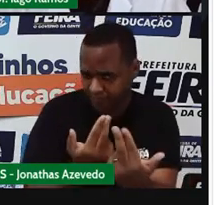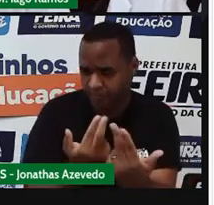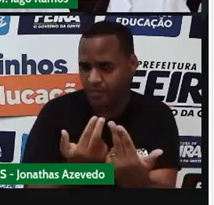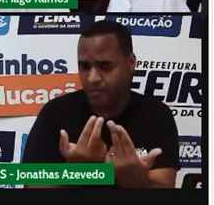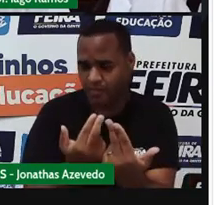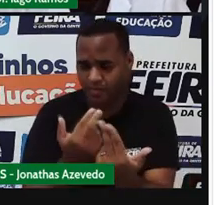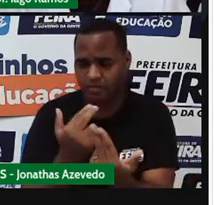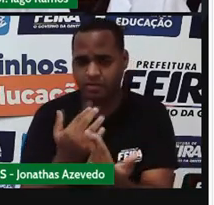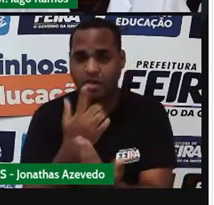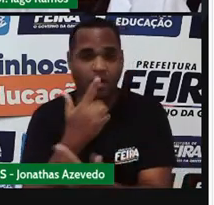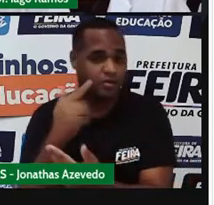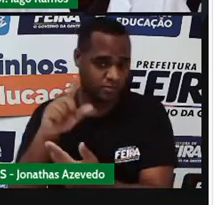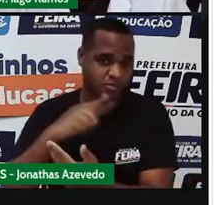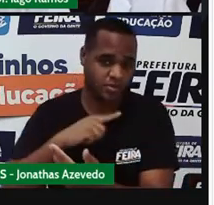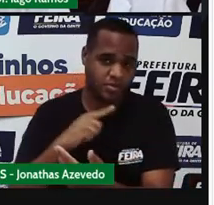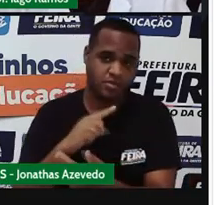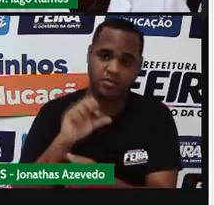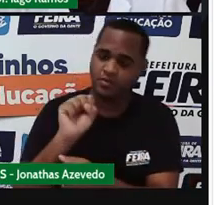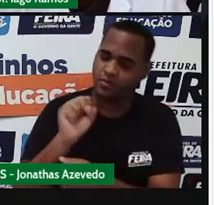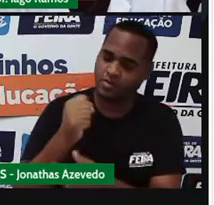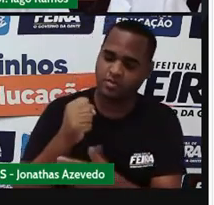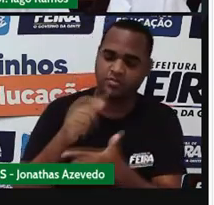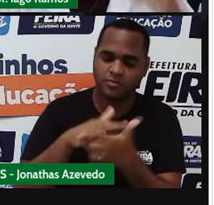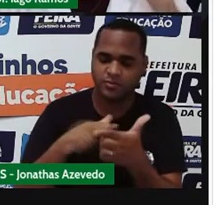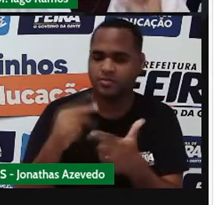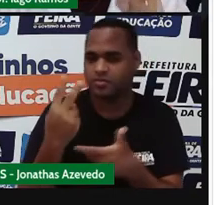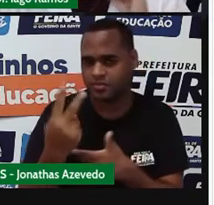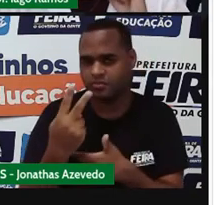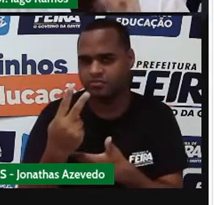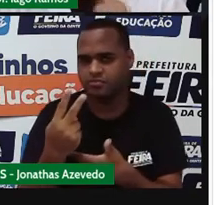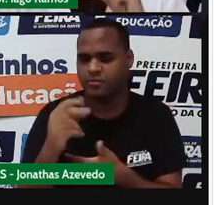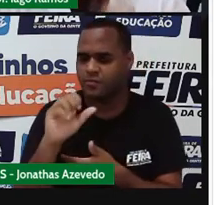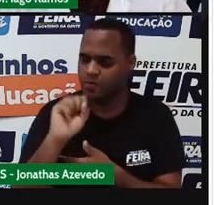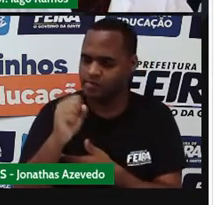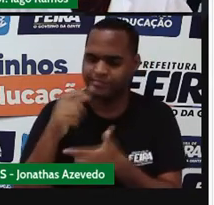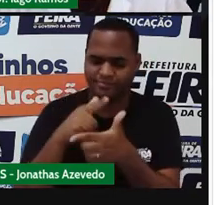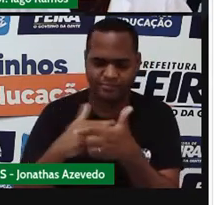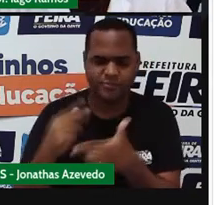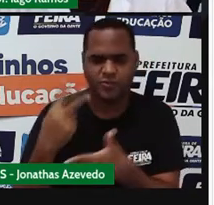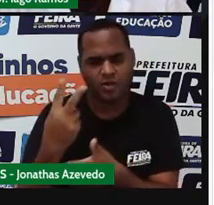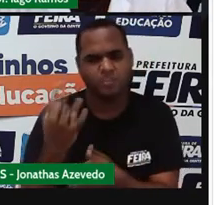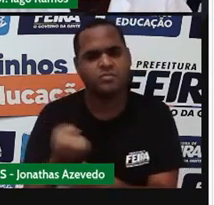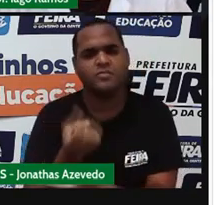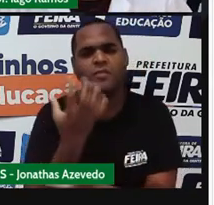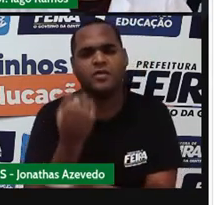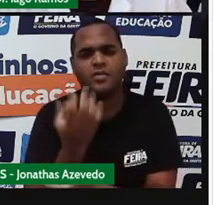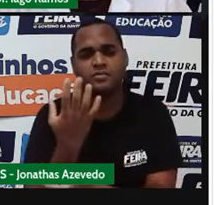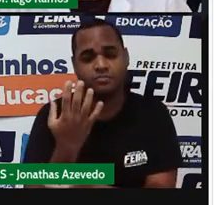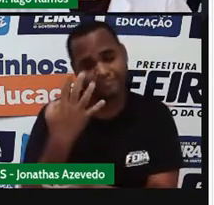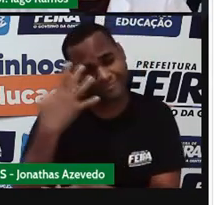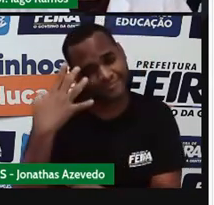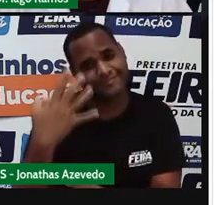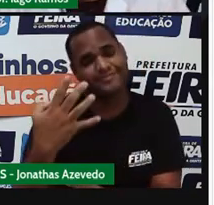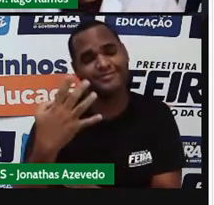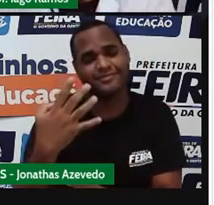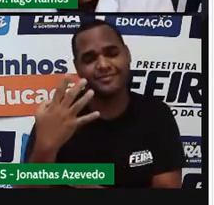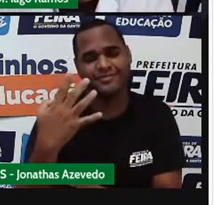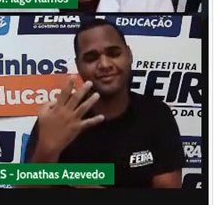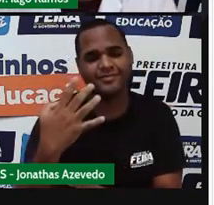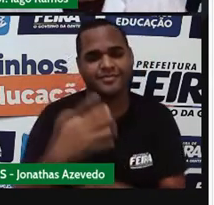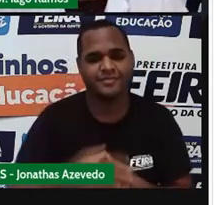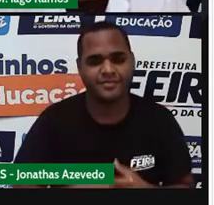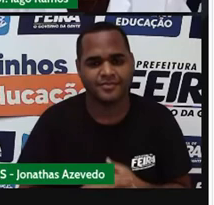E do outro lado ficou 8 dividido por 2. Quanto é que dá 8 dividido por 2? Dá 4. Galerinha,